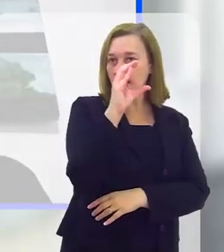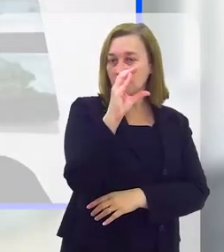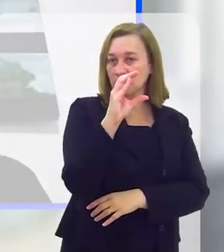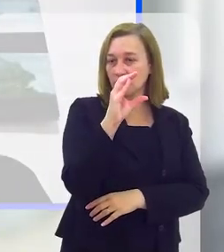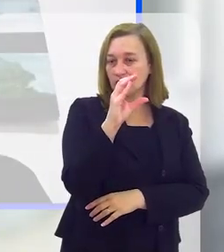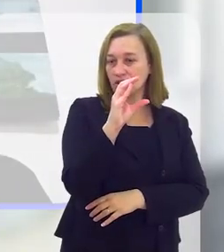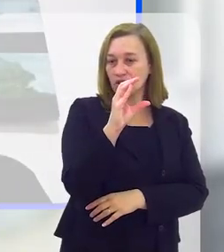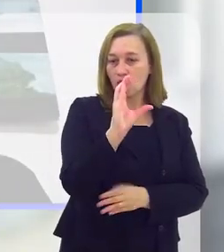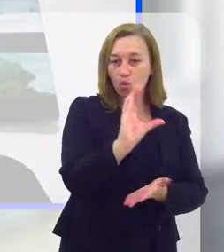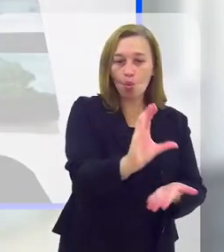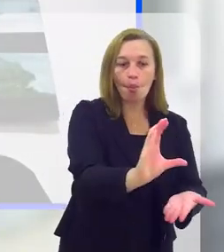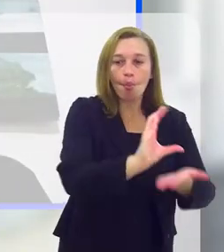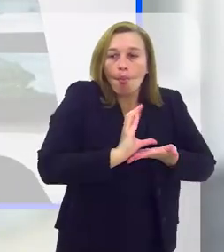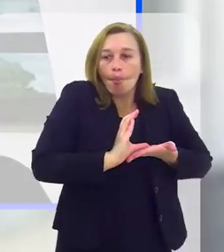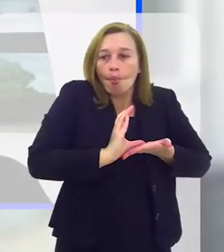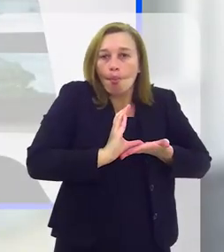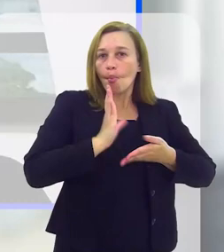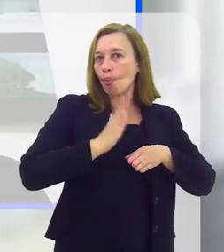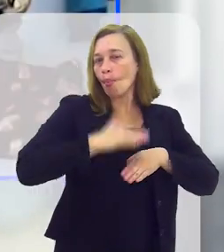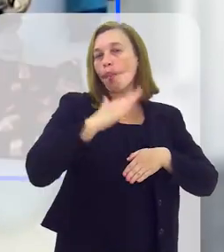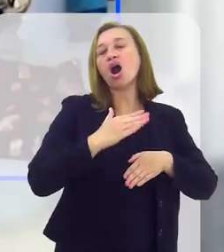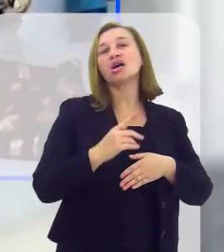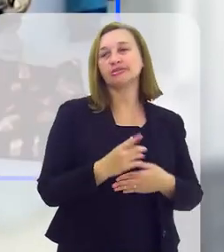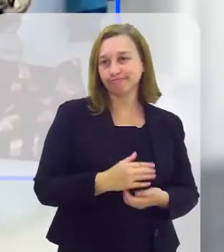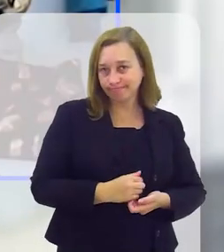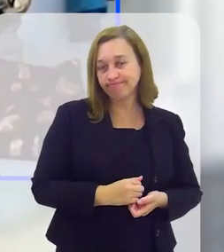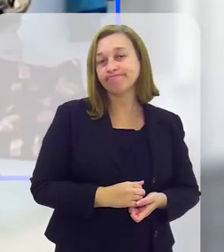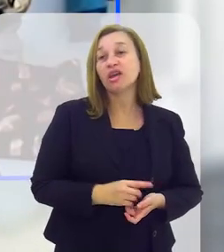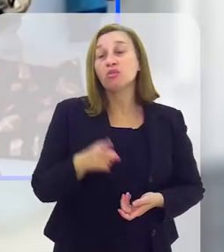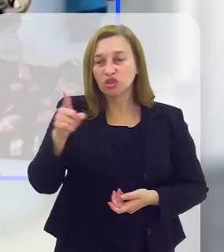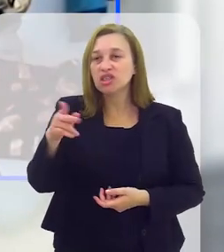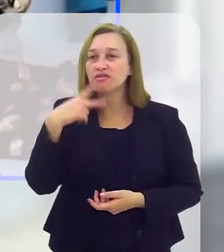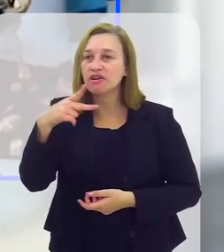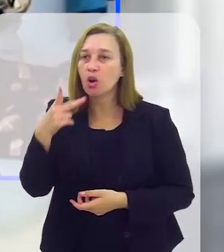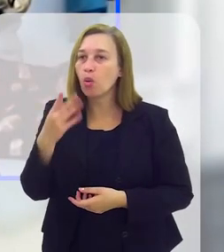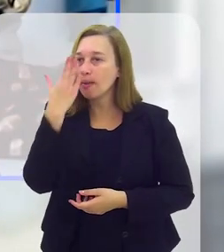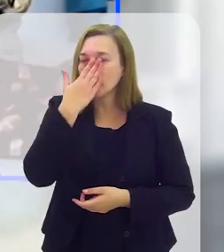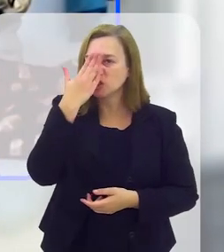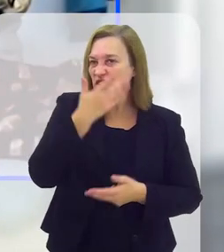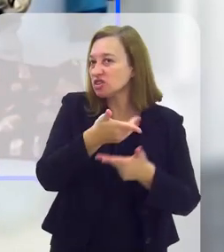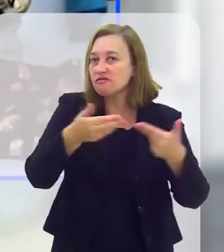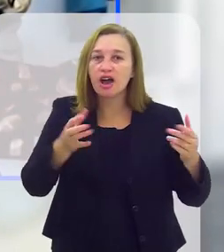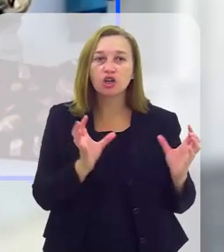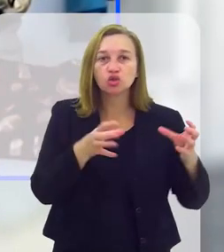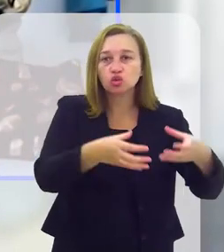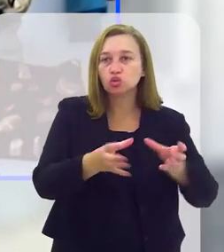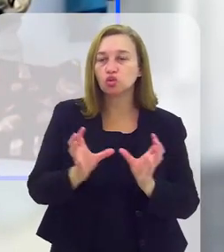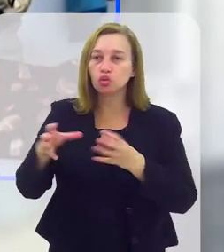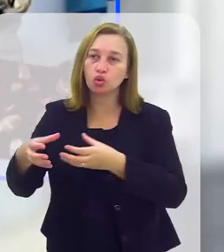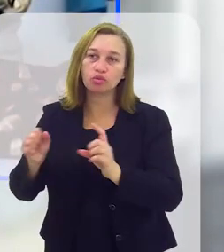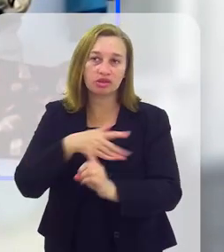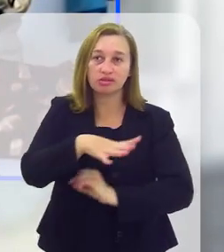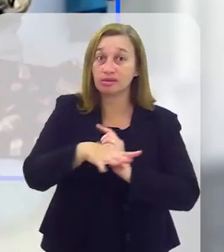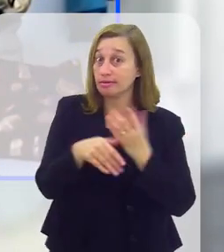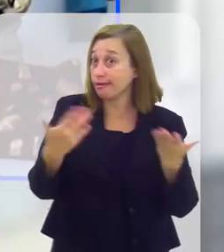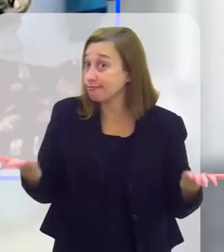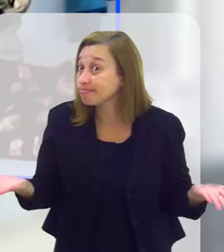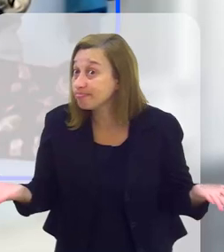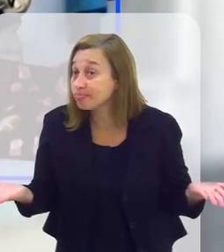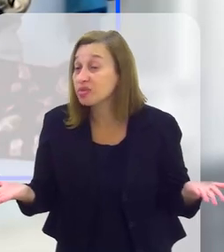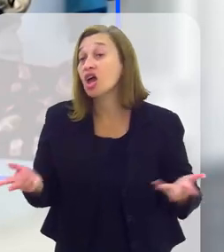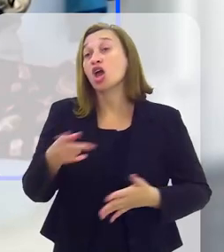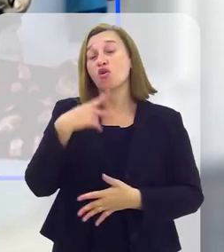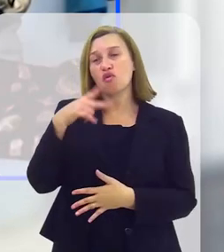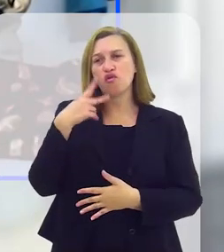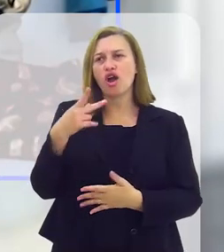apartamento de Copacabana ganha num programa apenas. e, como você bem falou, há prostituição